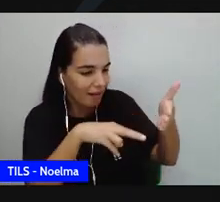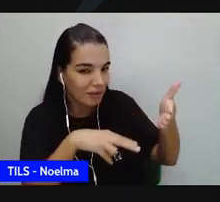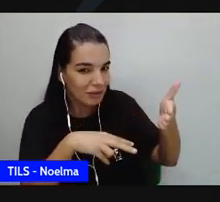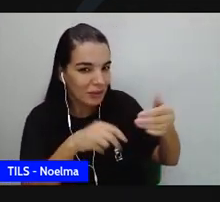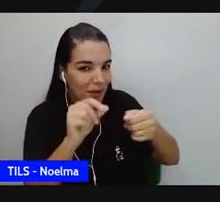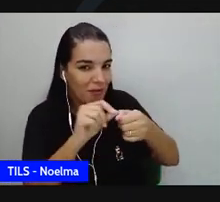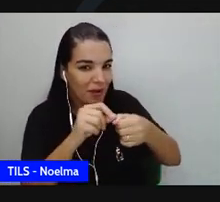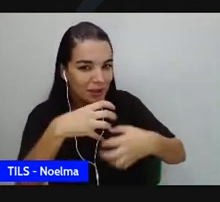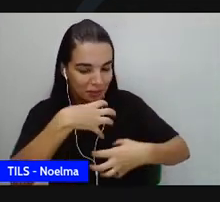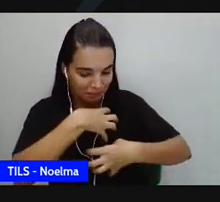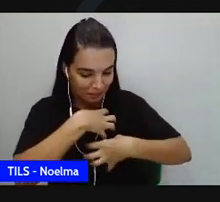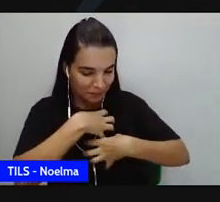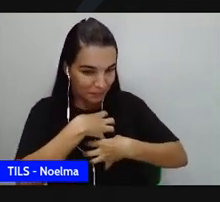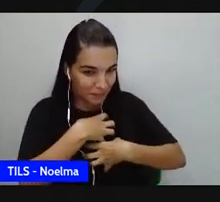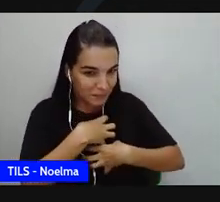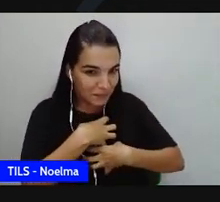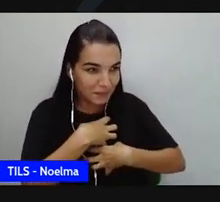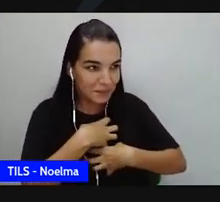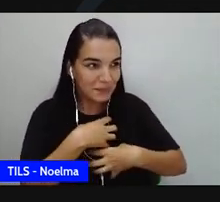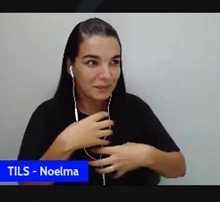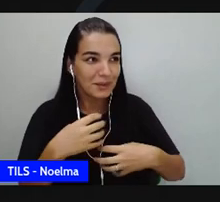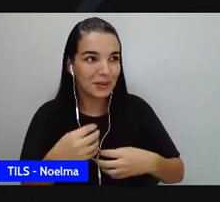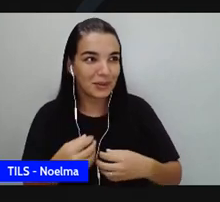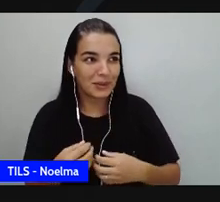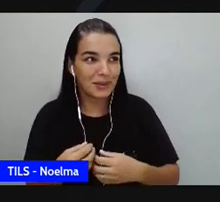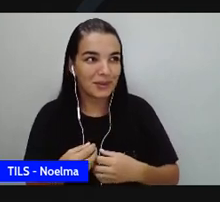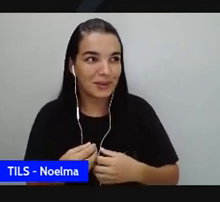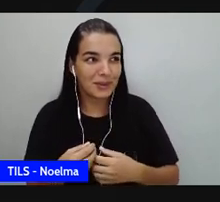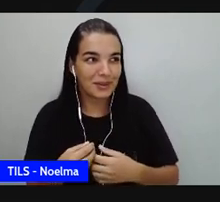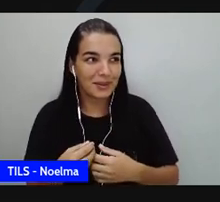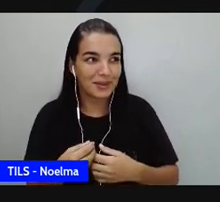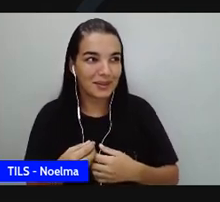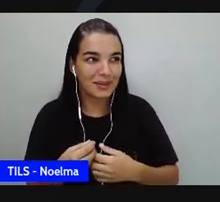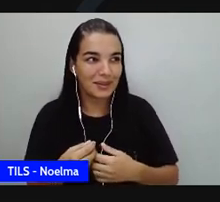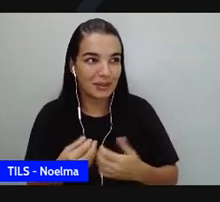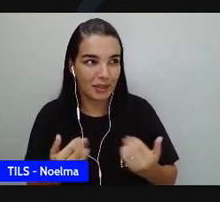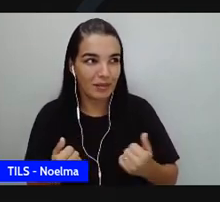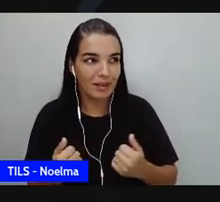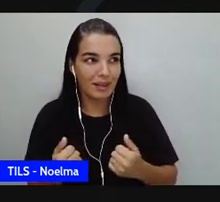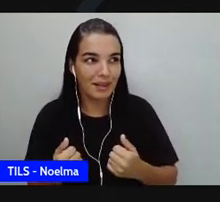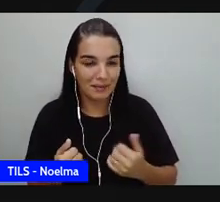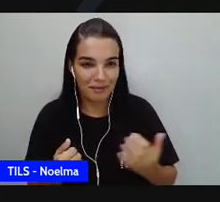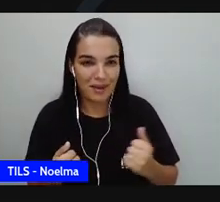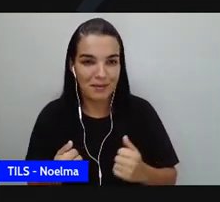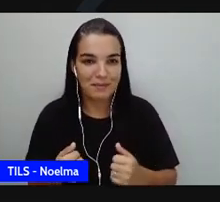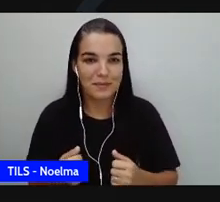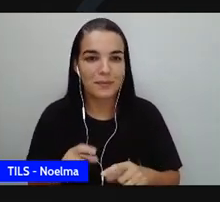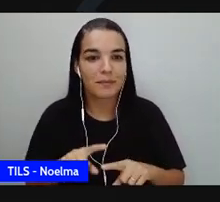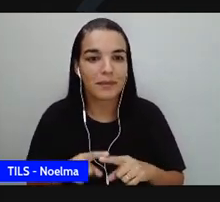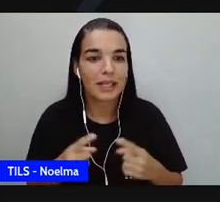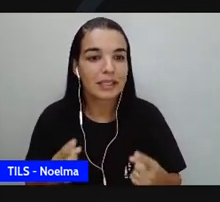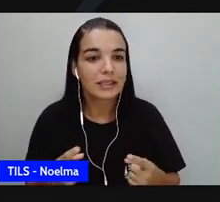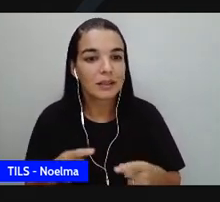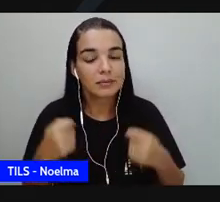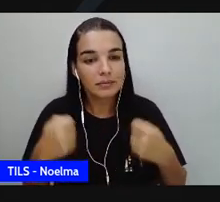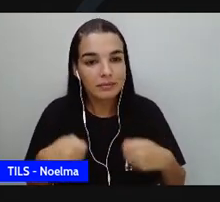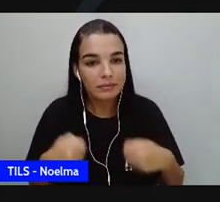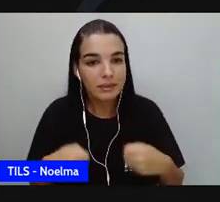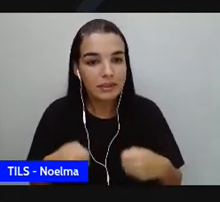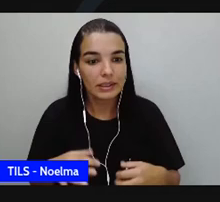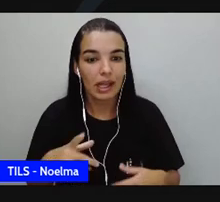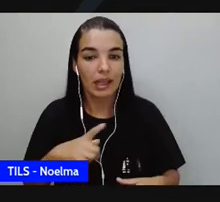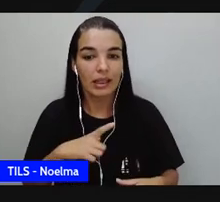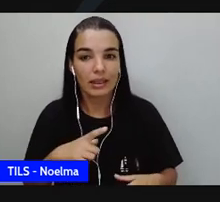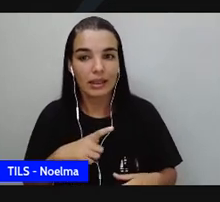Mesmo sem ter tido acesso à escola por mais tempo, como deveria, que deve ser um direito de todos os nomes.